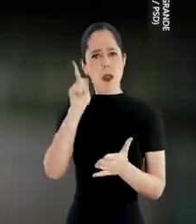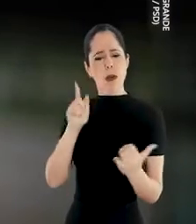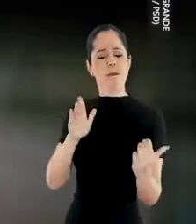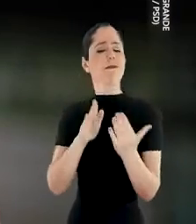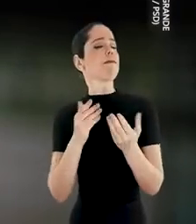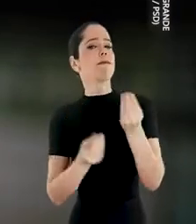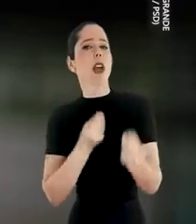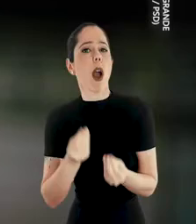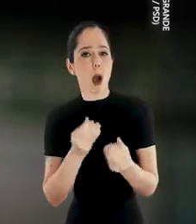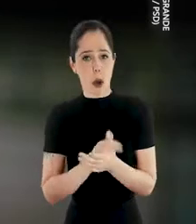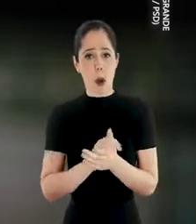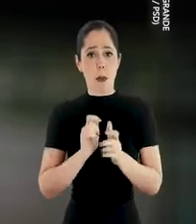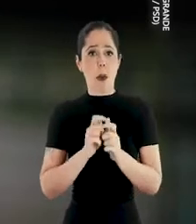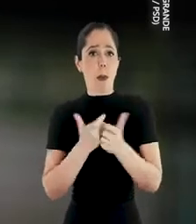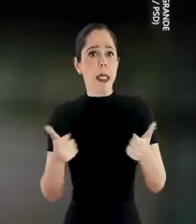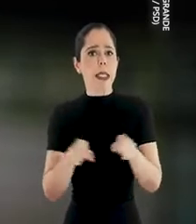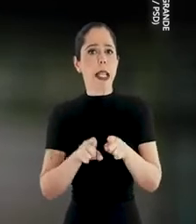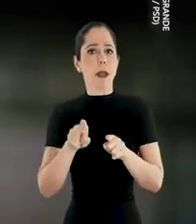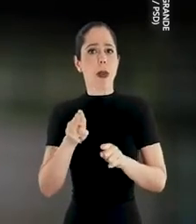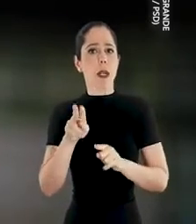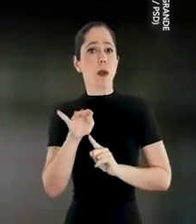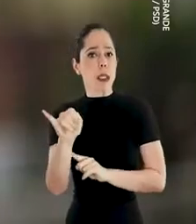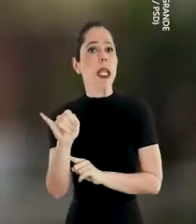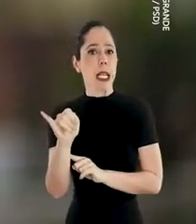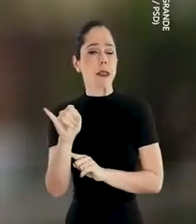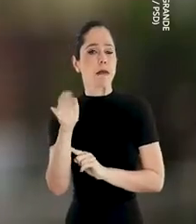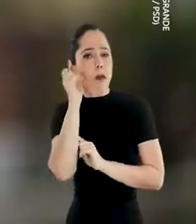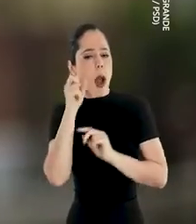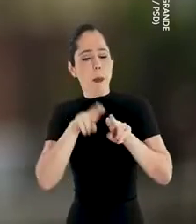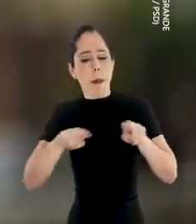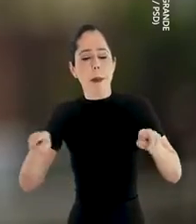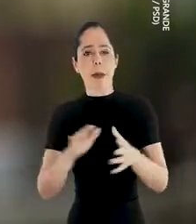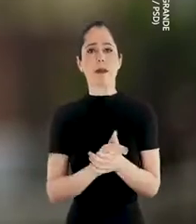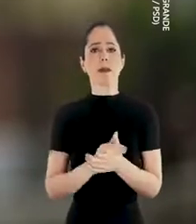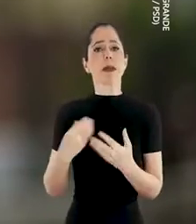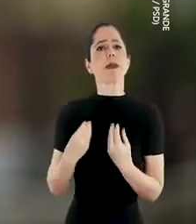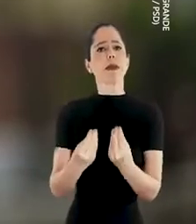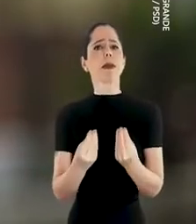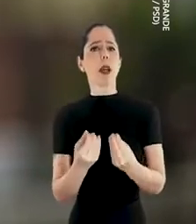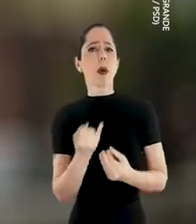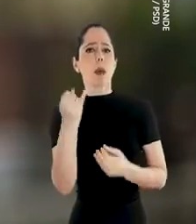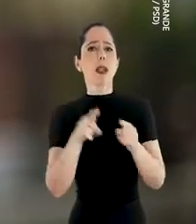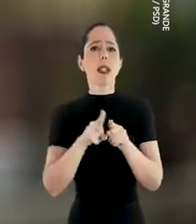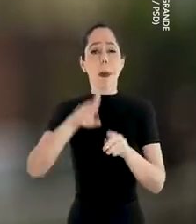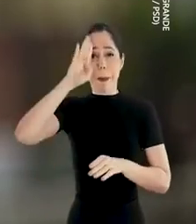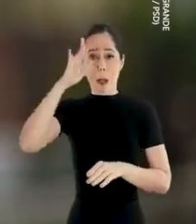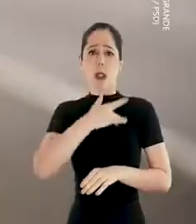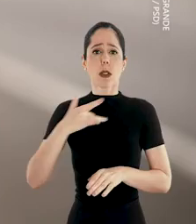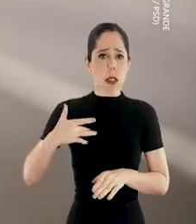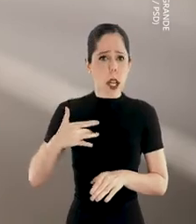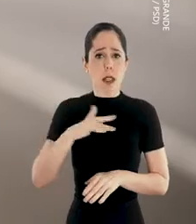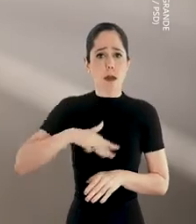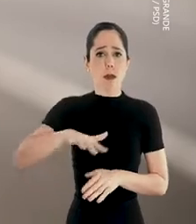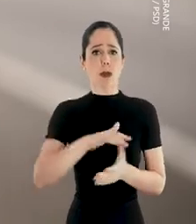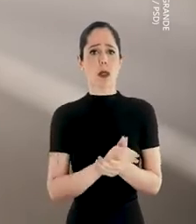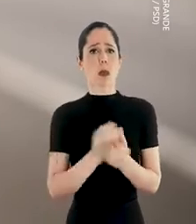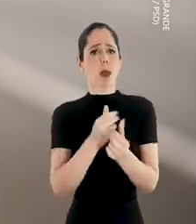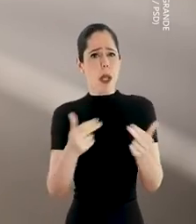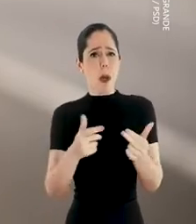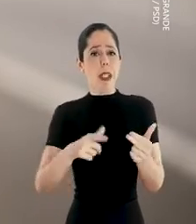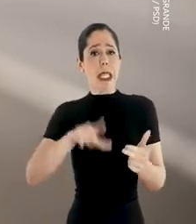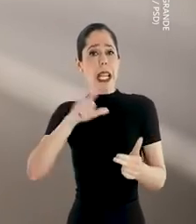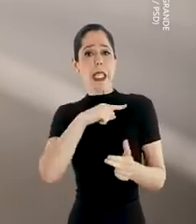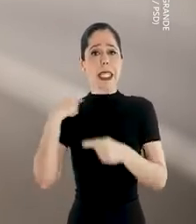conseguiu enfrentar a pandemia e aumentando os leitos de UTI. Ele deu importância e priorizou a saúde. Várias coisas que estavam